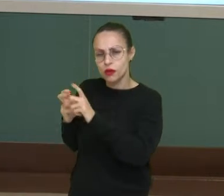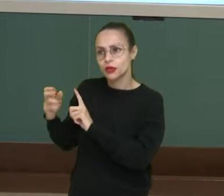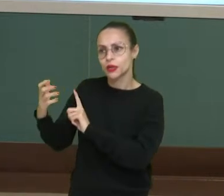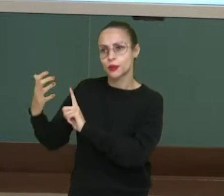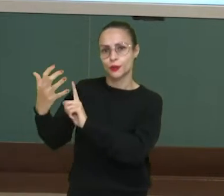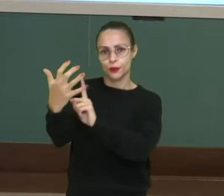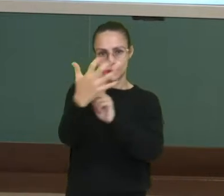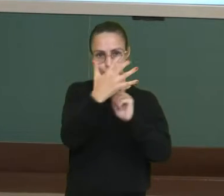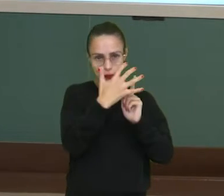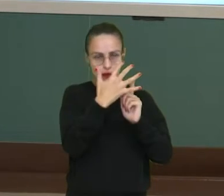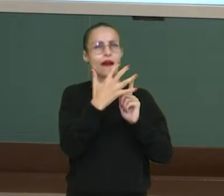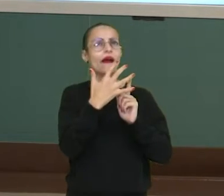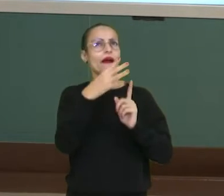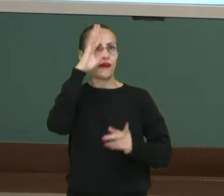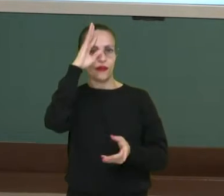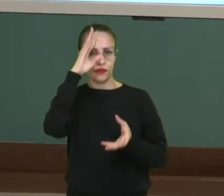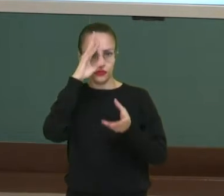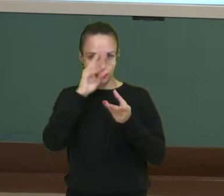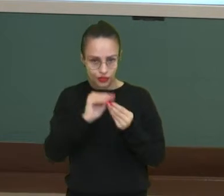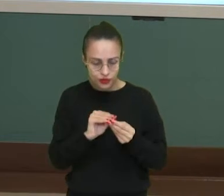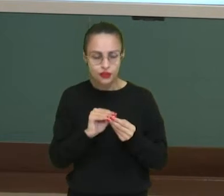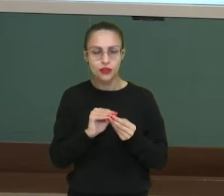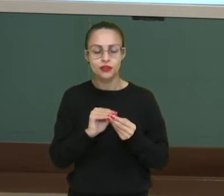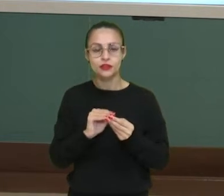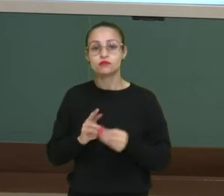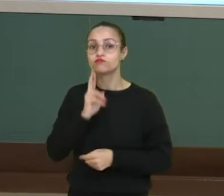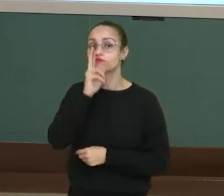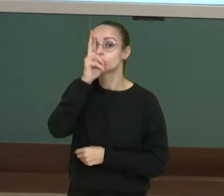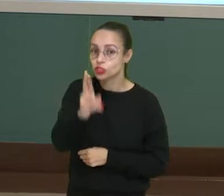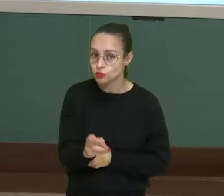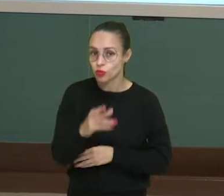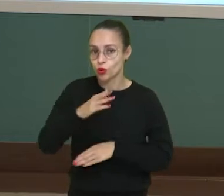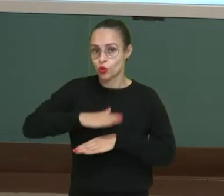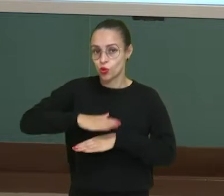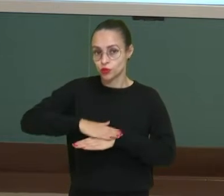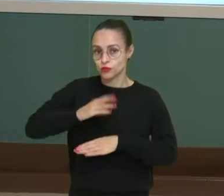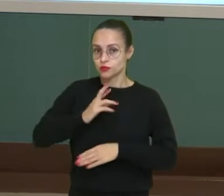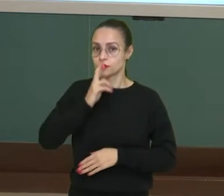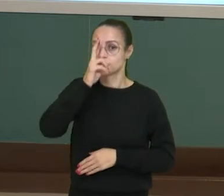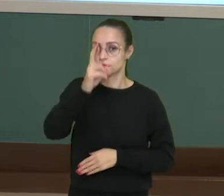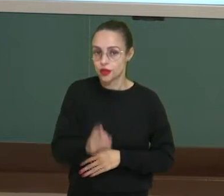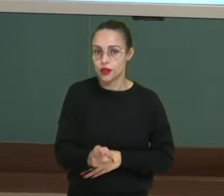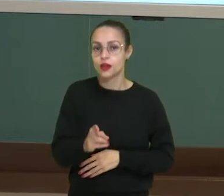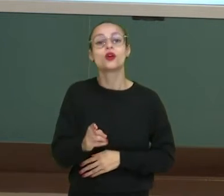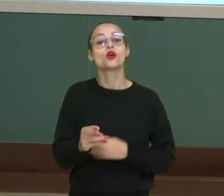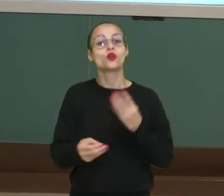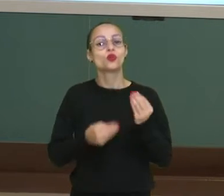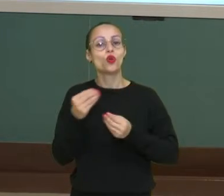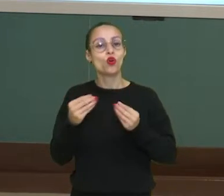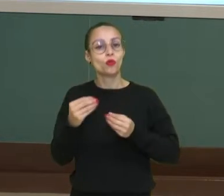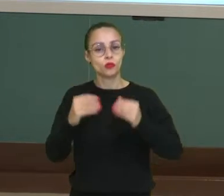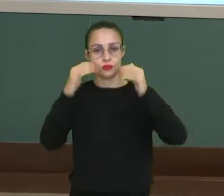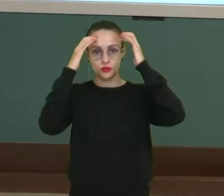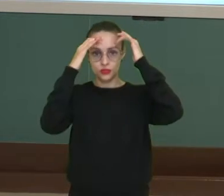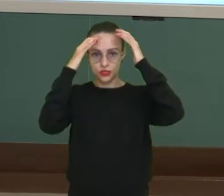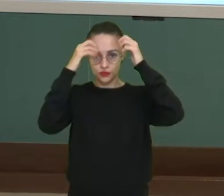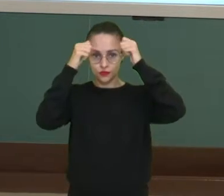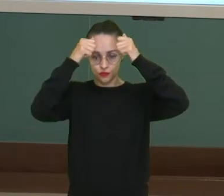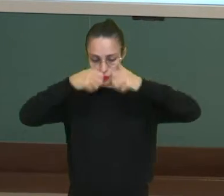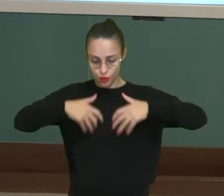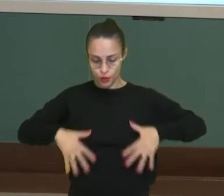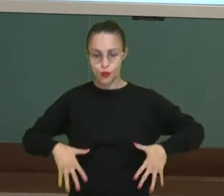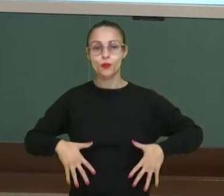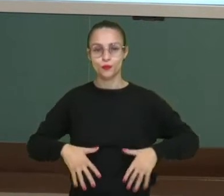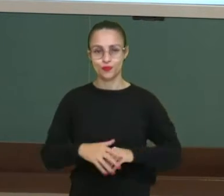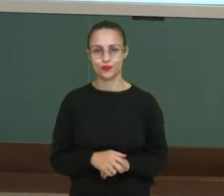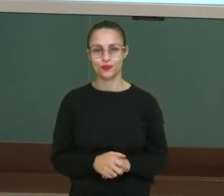interpretá-los e dar respostas. E essas respostas vão chegar através do sistema nervoso periférico.